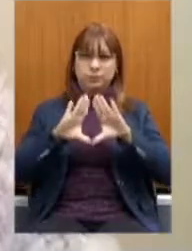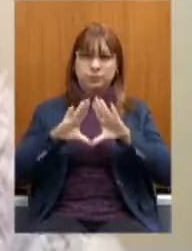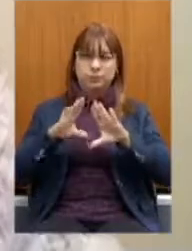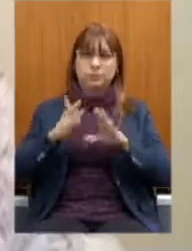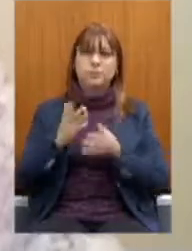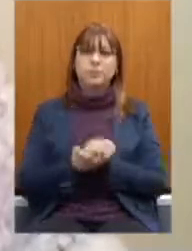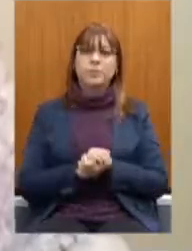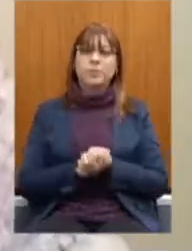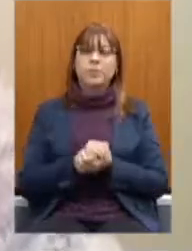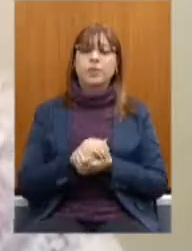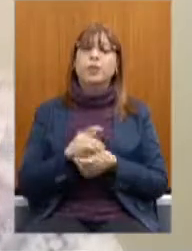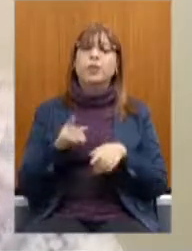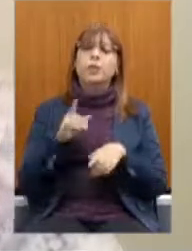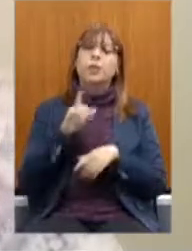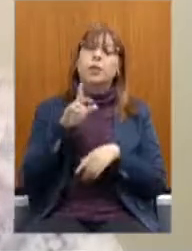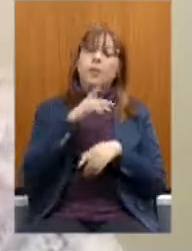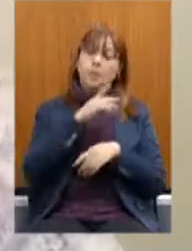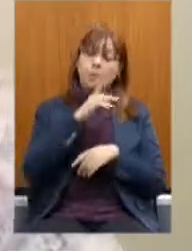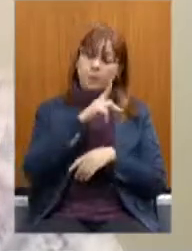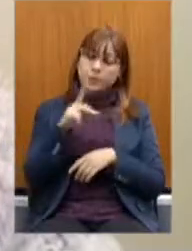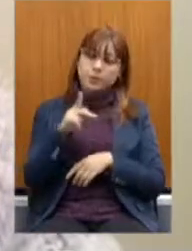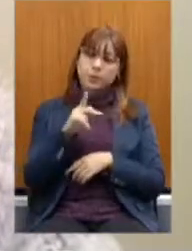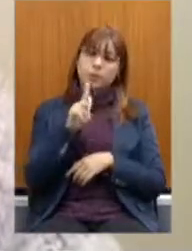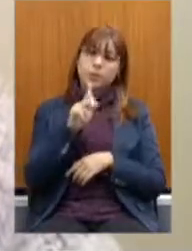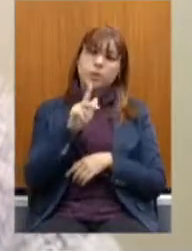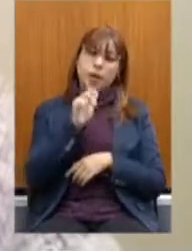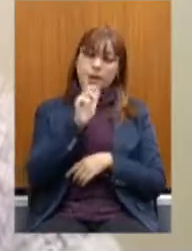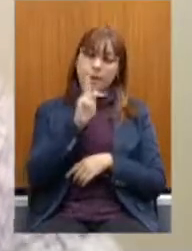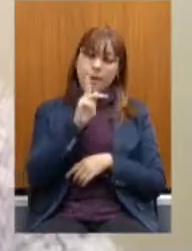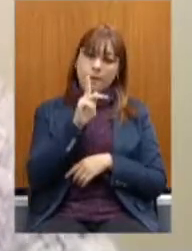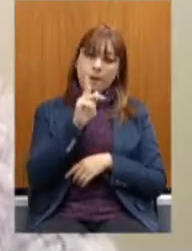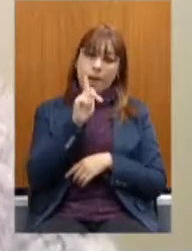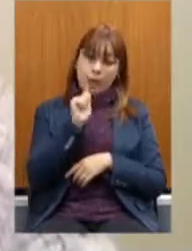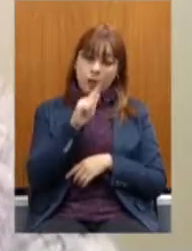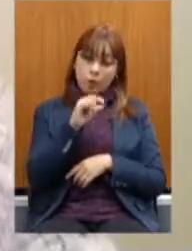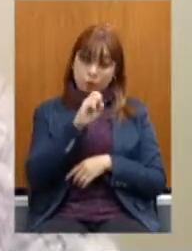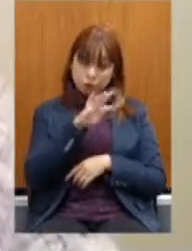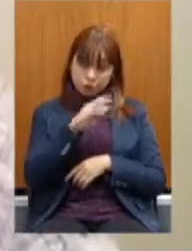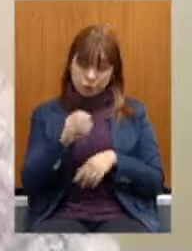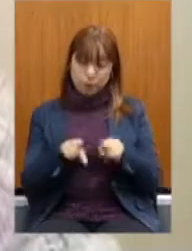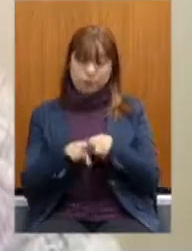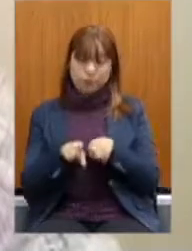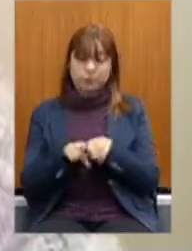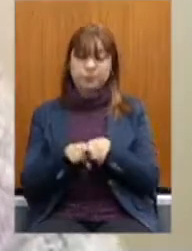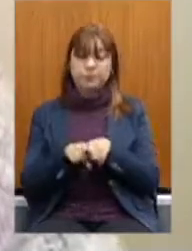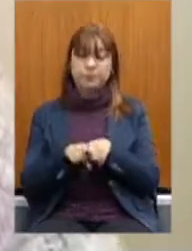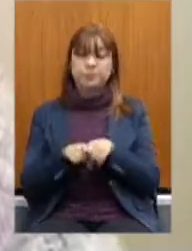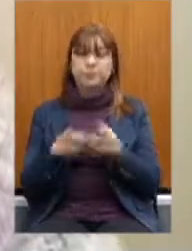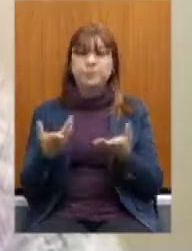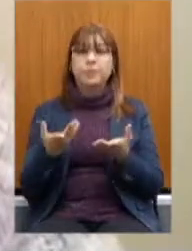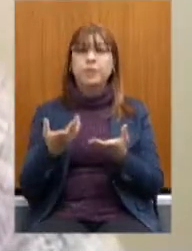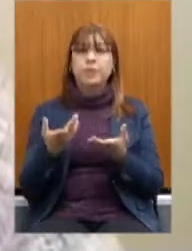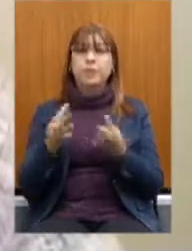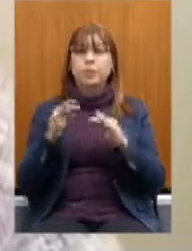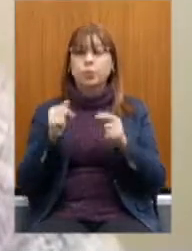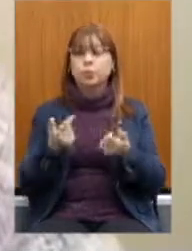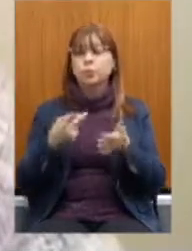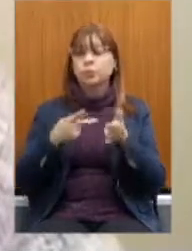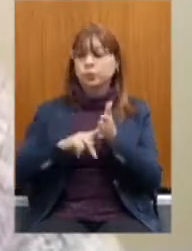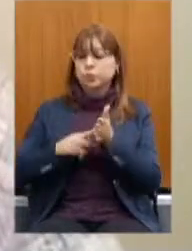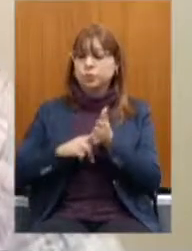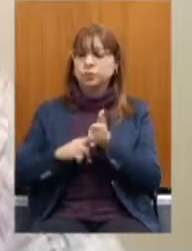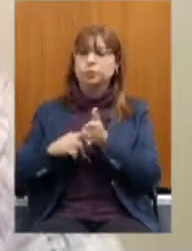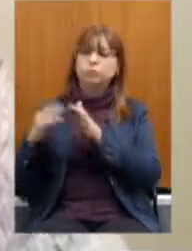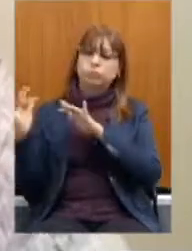pela iniciativa de estar fazendo esse seminário, pela iniciativa de estar fazendo a fala do servidor para dentro da